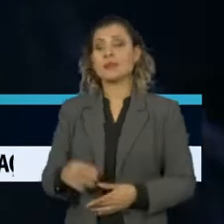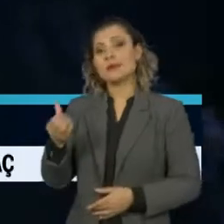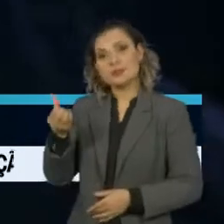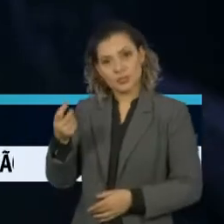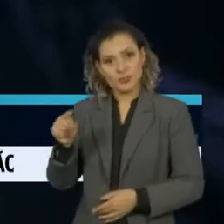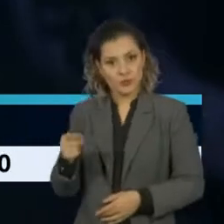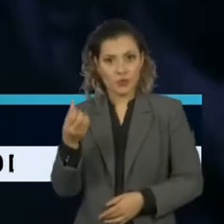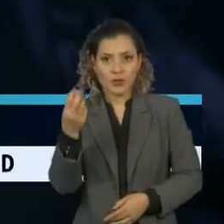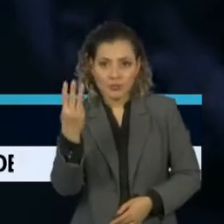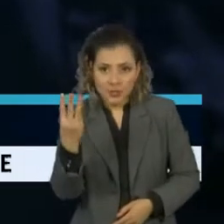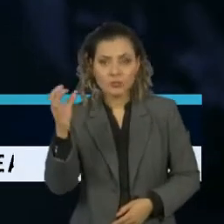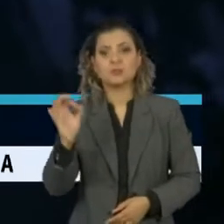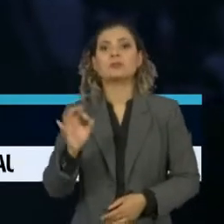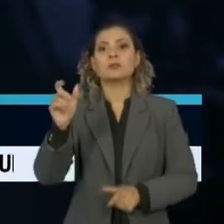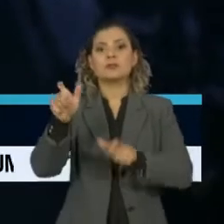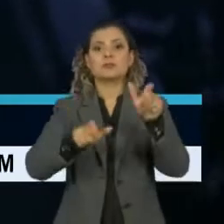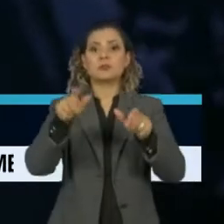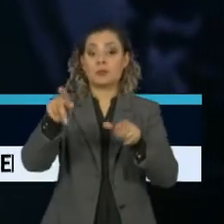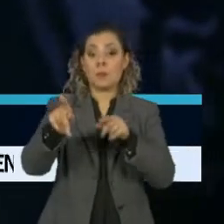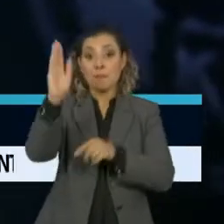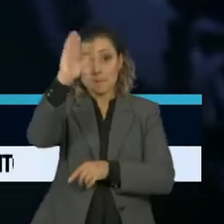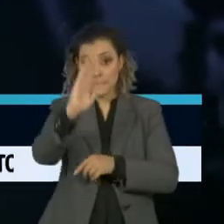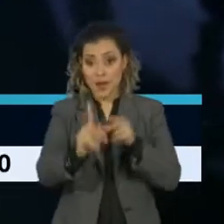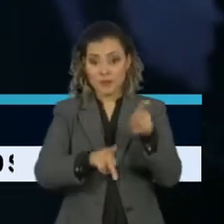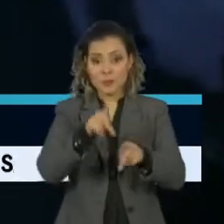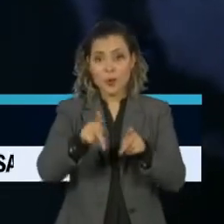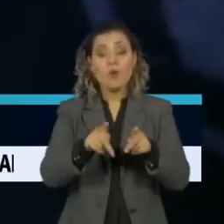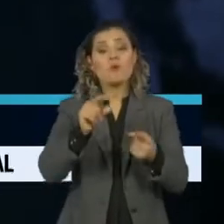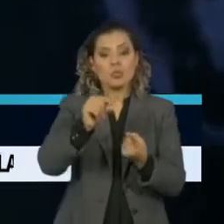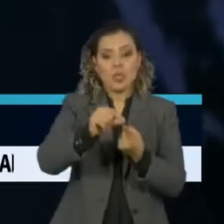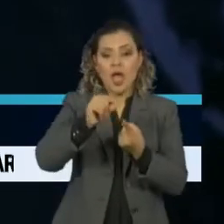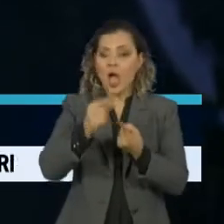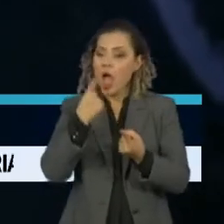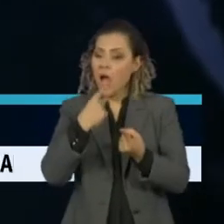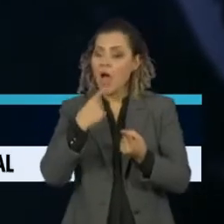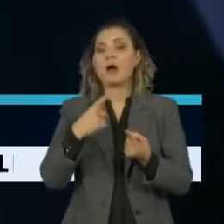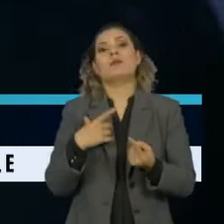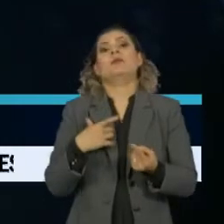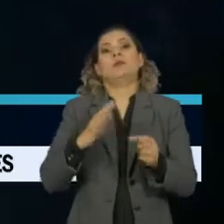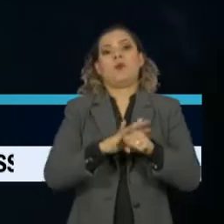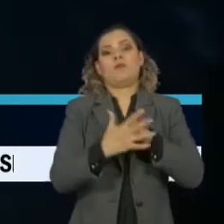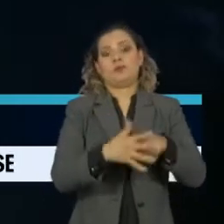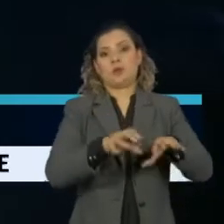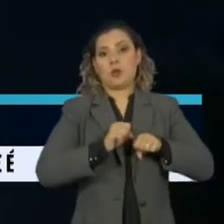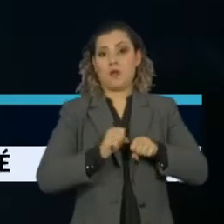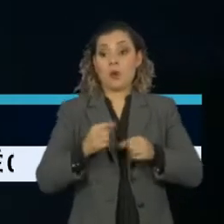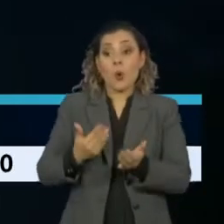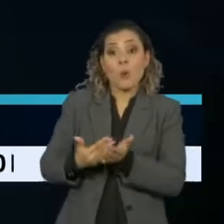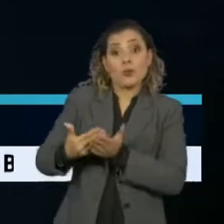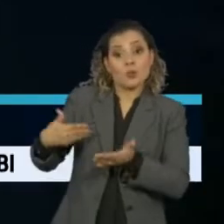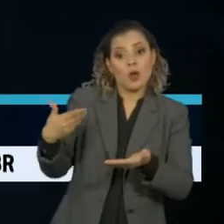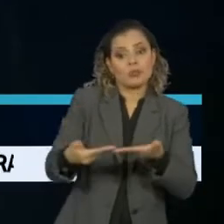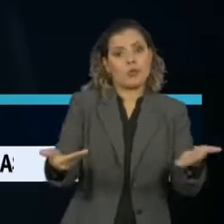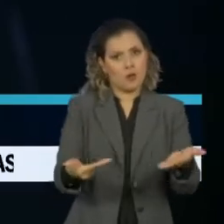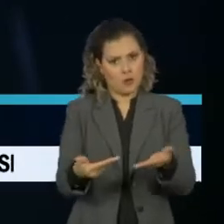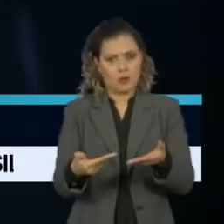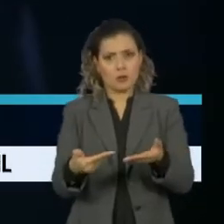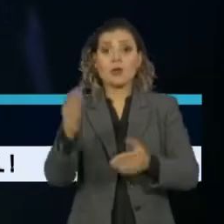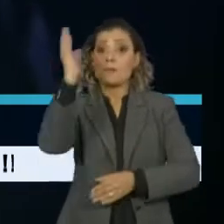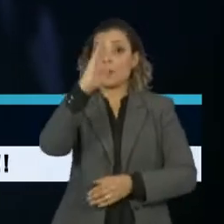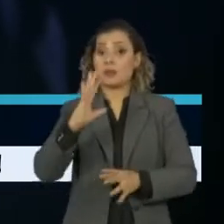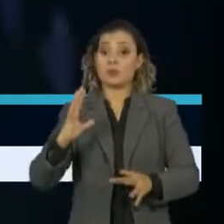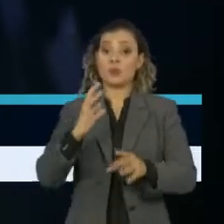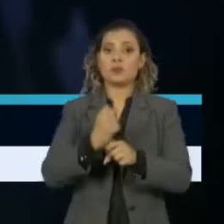O centro da população brasileira fez algum tipo de teste para diagnosticar a Covid-19 desde o início da pandemia. O Brasil